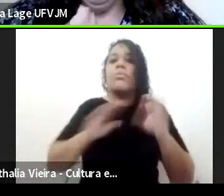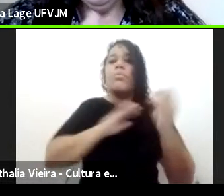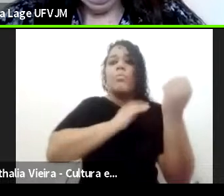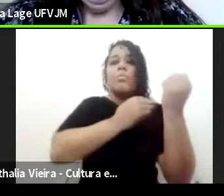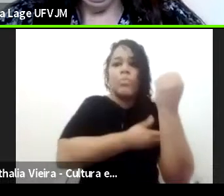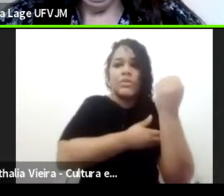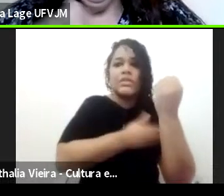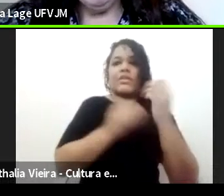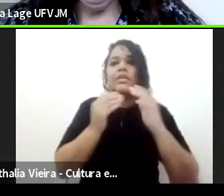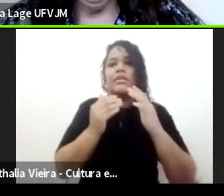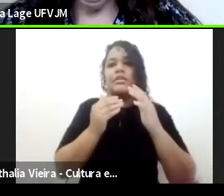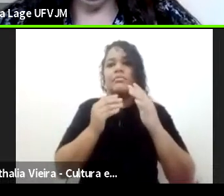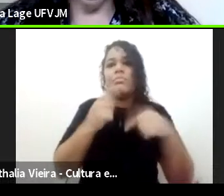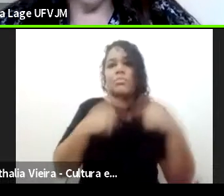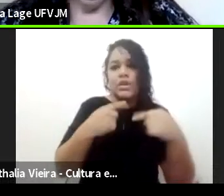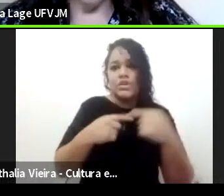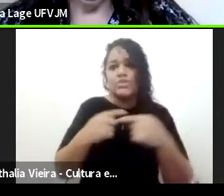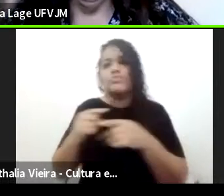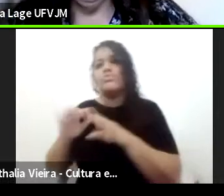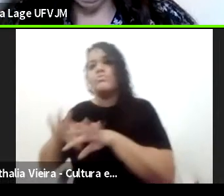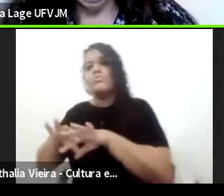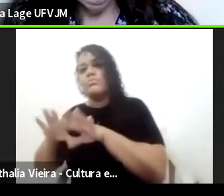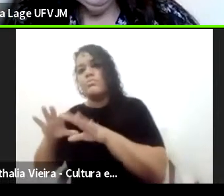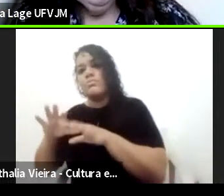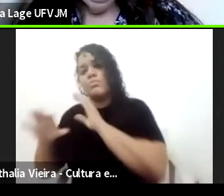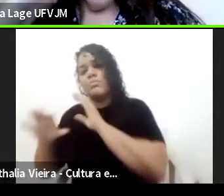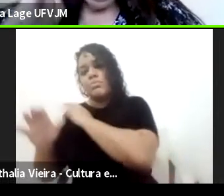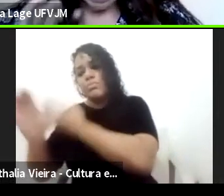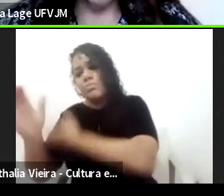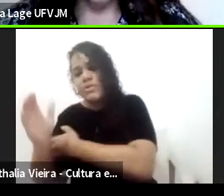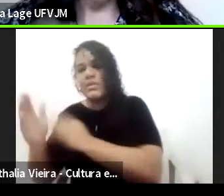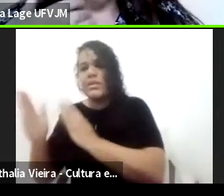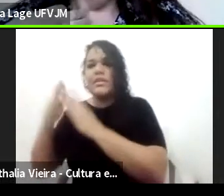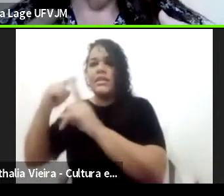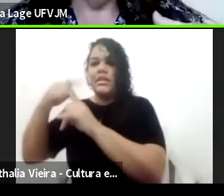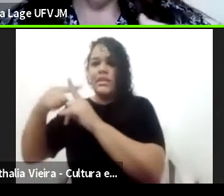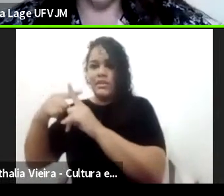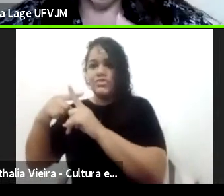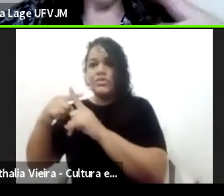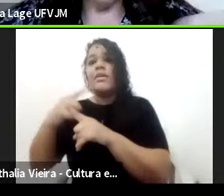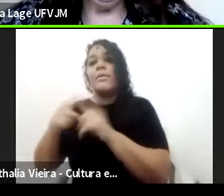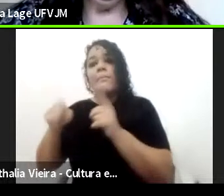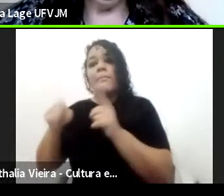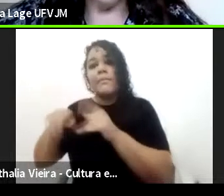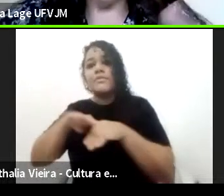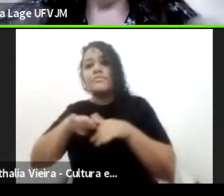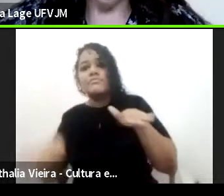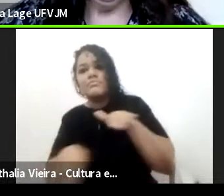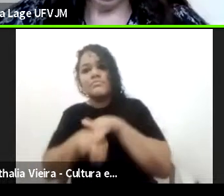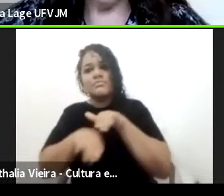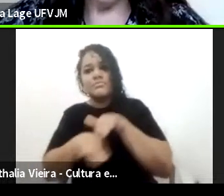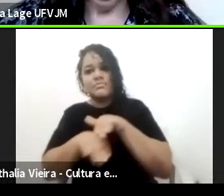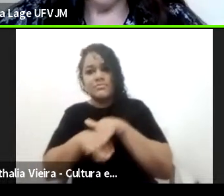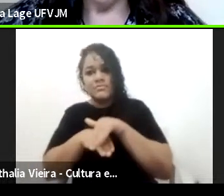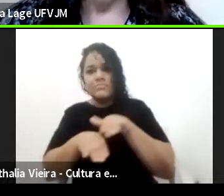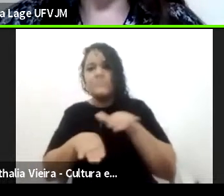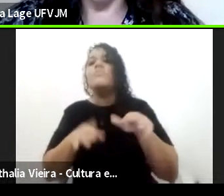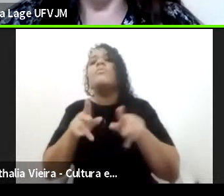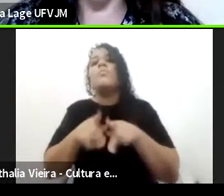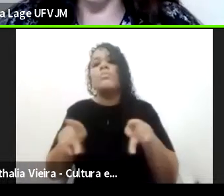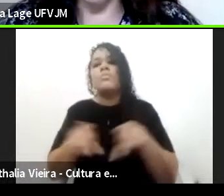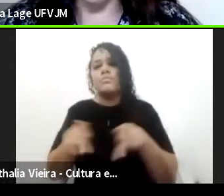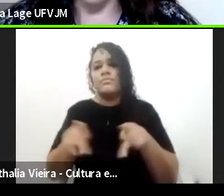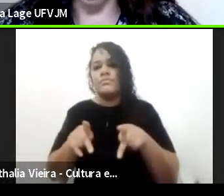Então, gente, é muito fácil nós encontrarmos, por exemplo, padres que vão dialogar diretamente com esse ensino